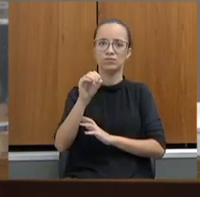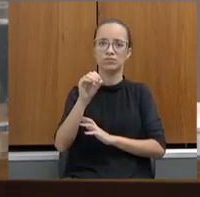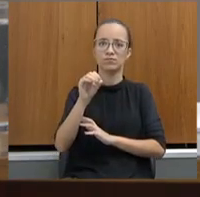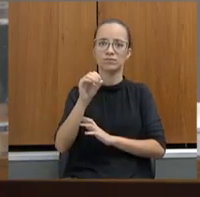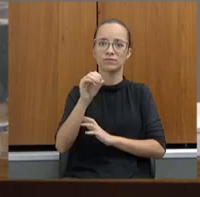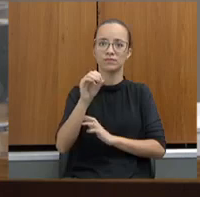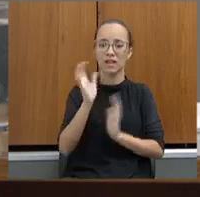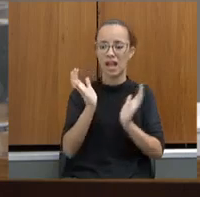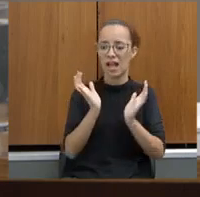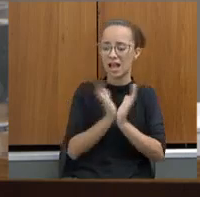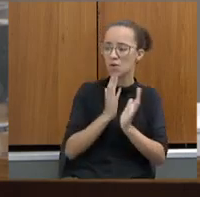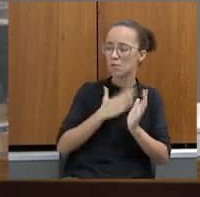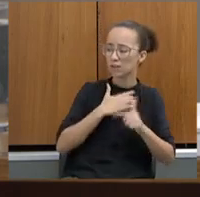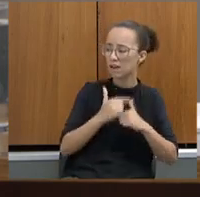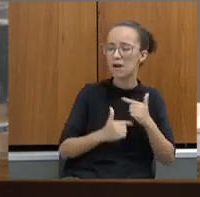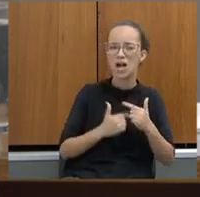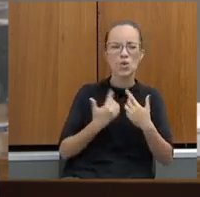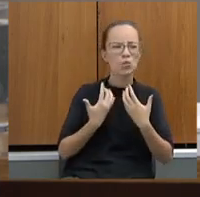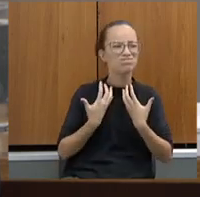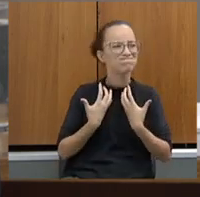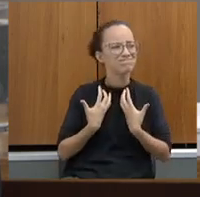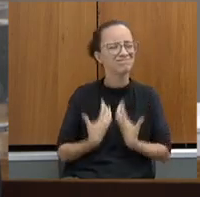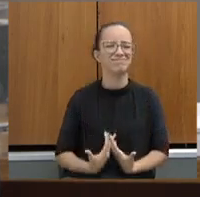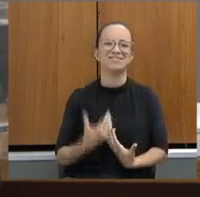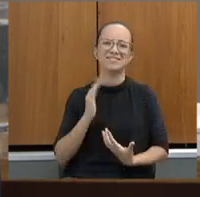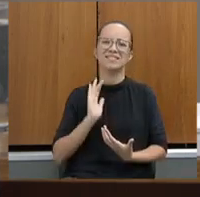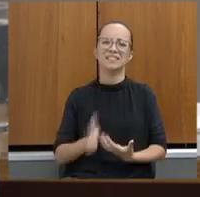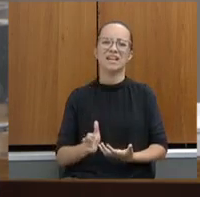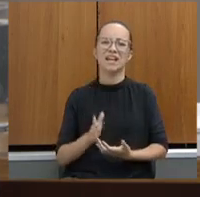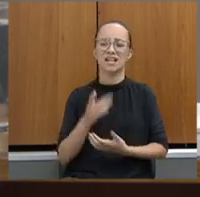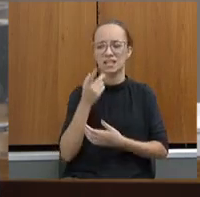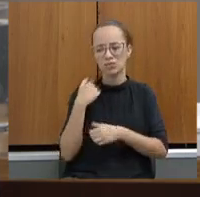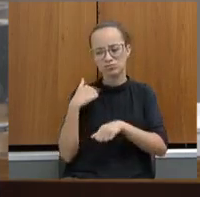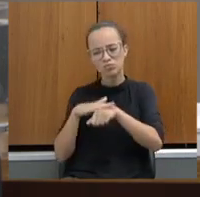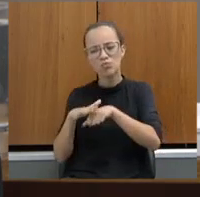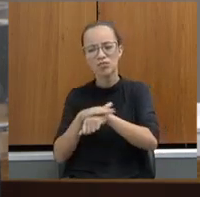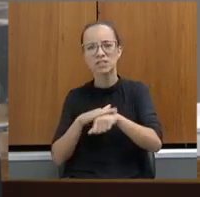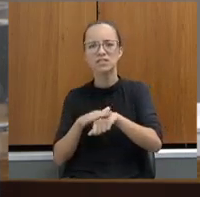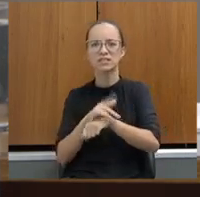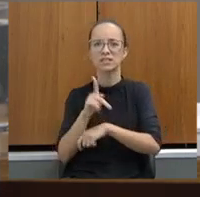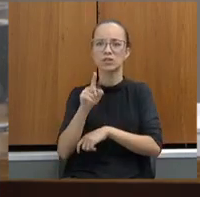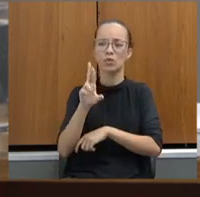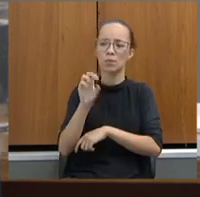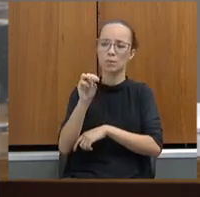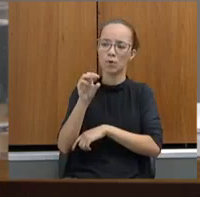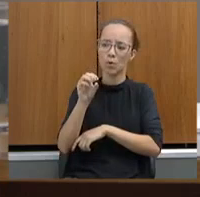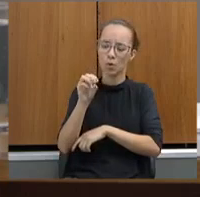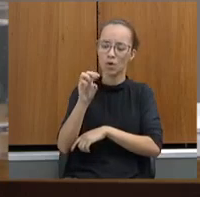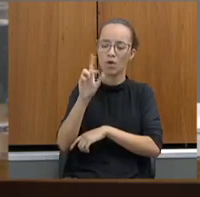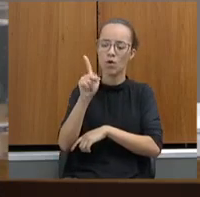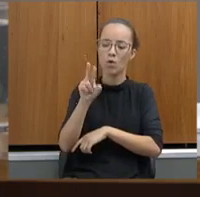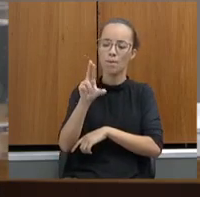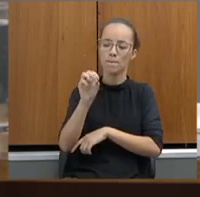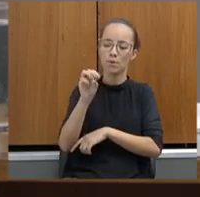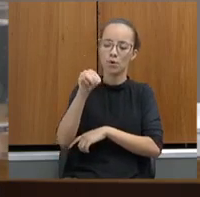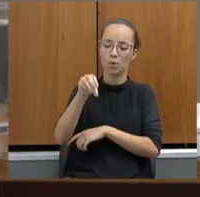equipe está adoecida por conta disso. E eu falei especificamente com esse promotor de justiça, relatei esse problema a ele, diretamente a ele.